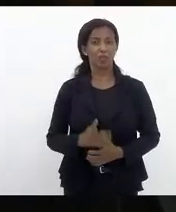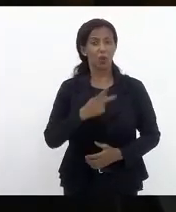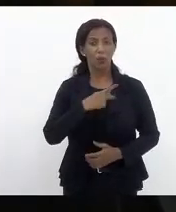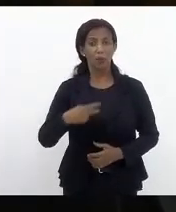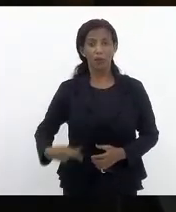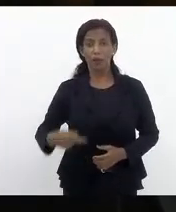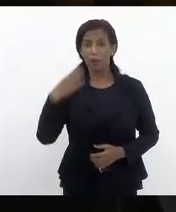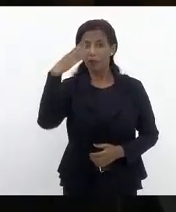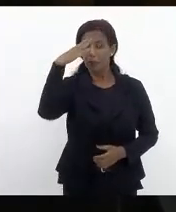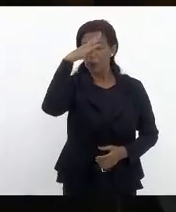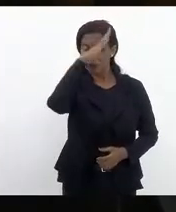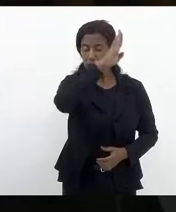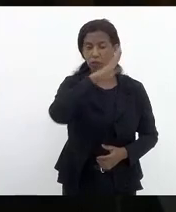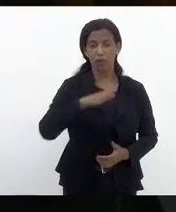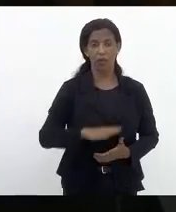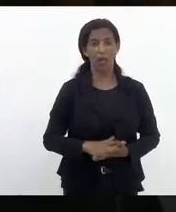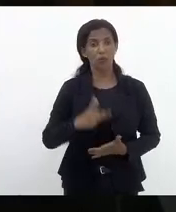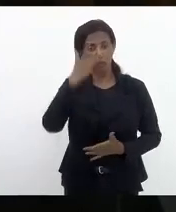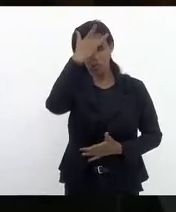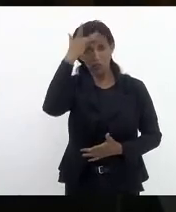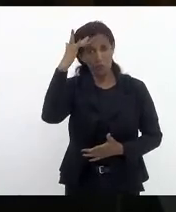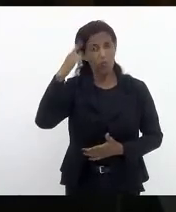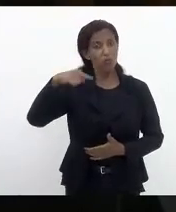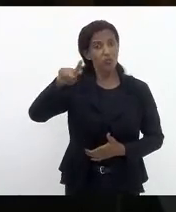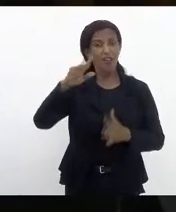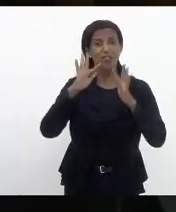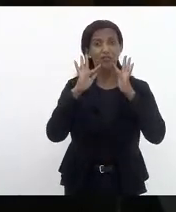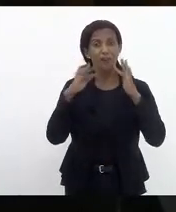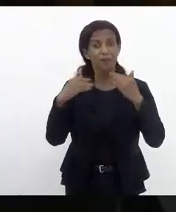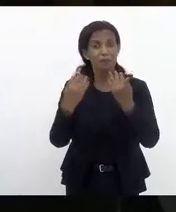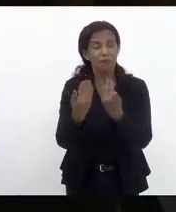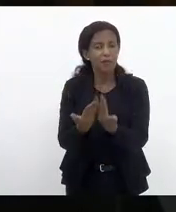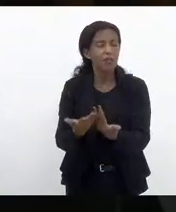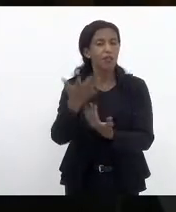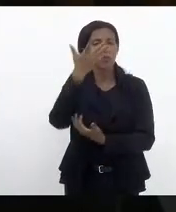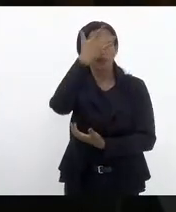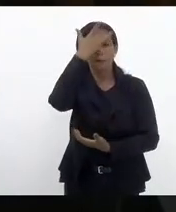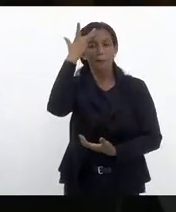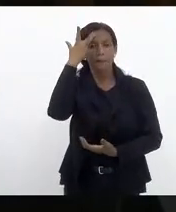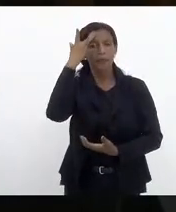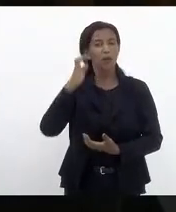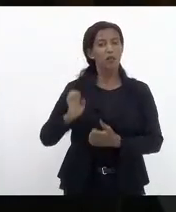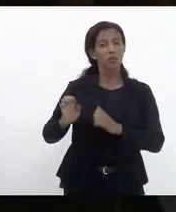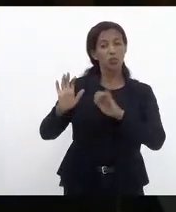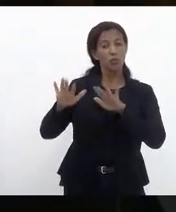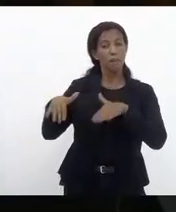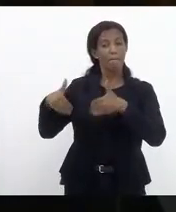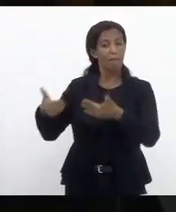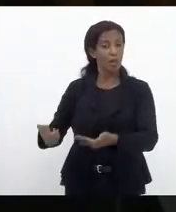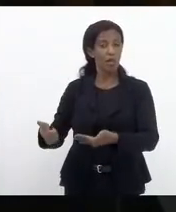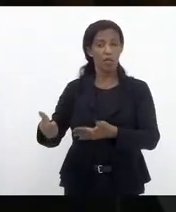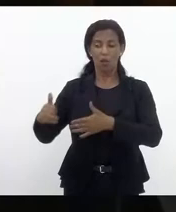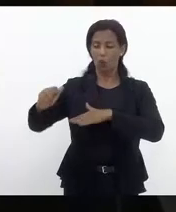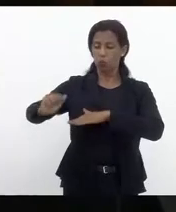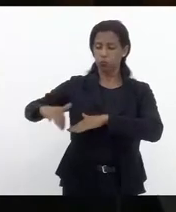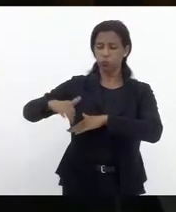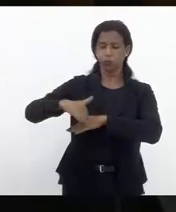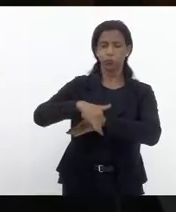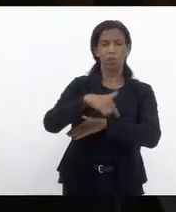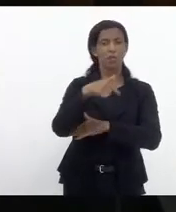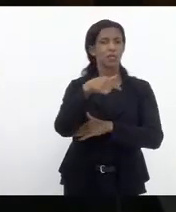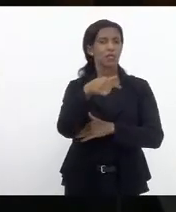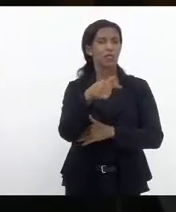Bolsonaro e aqueles que foram às ruas as famílias as pessoas de bem que estiveram nas ruas no dia 7 de setembro